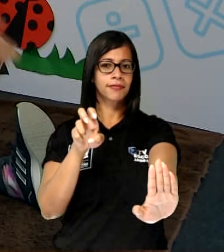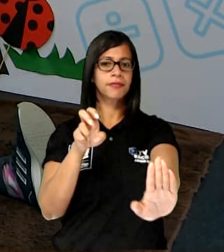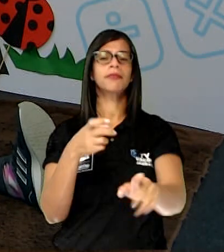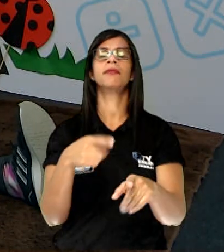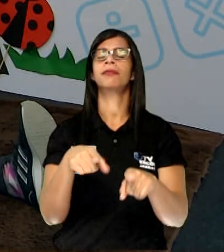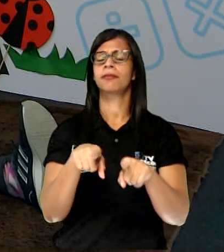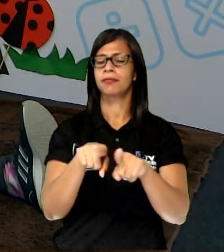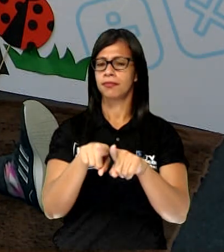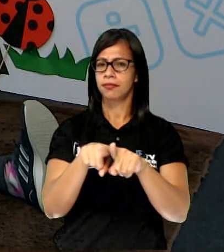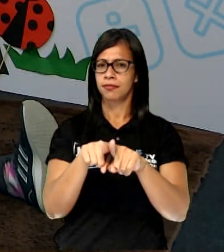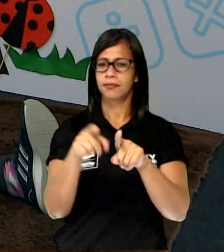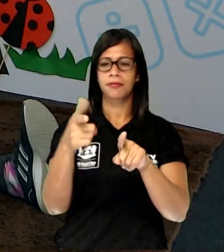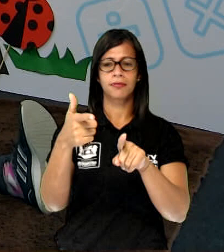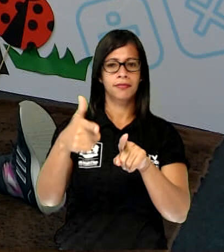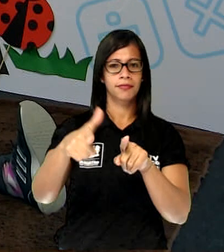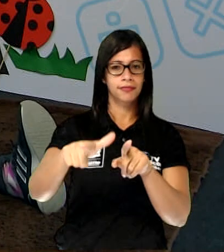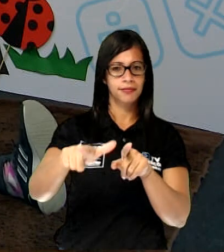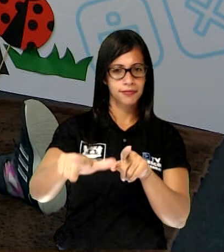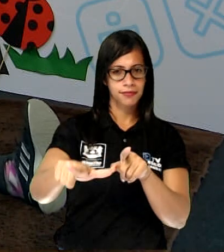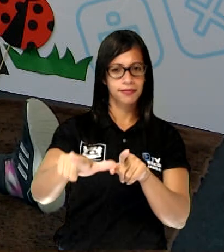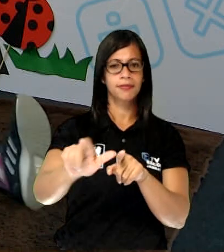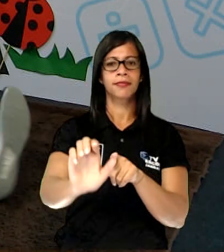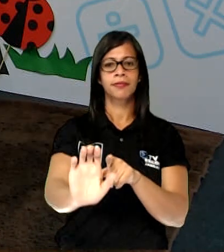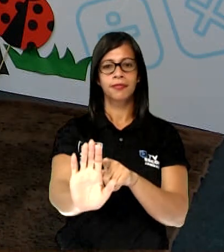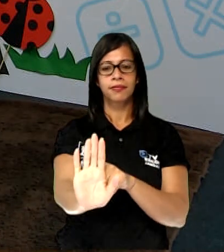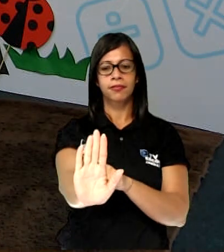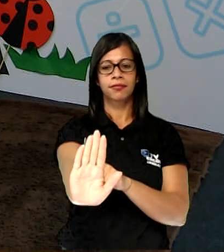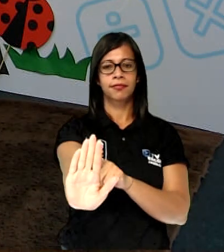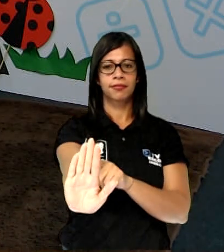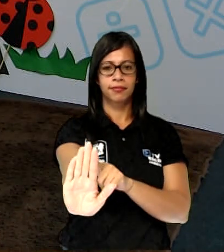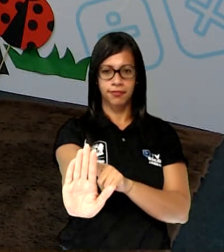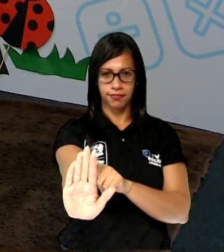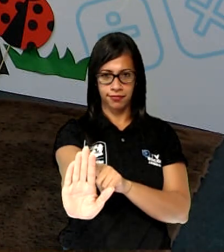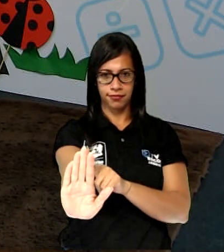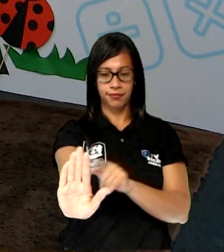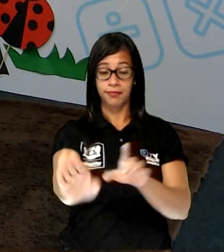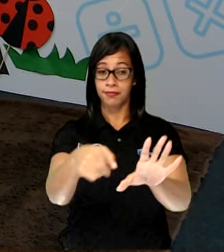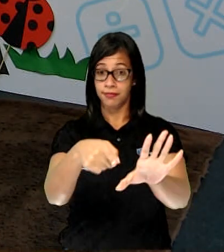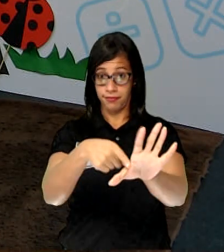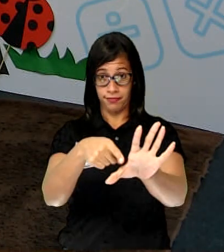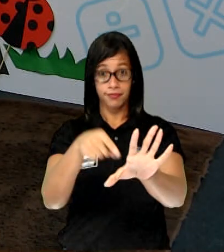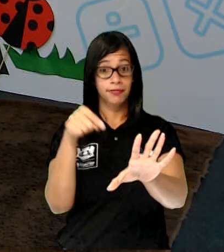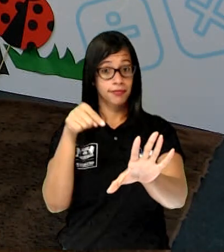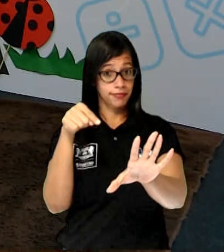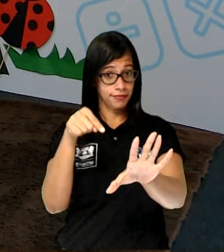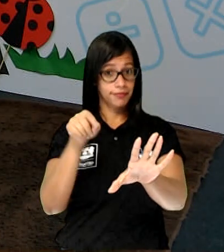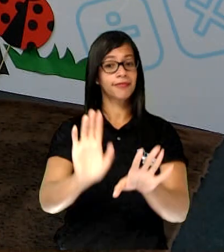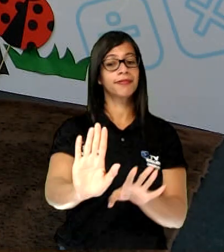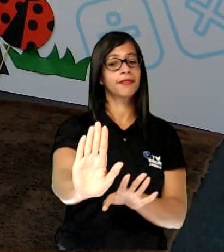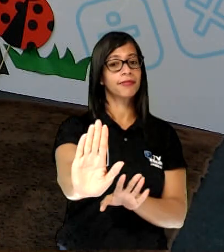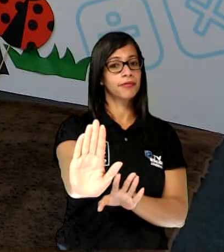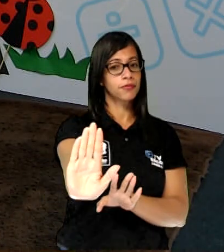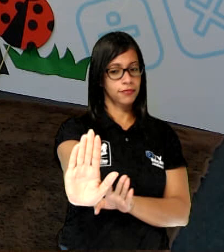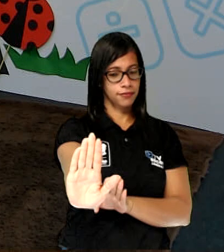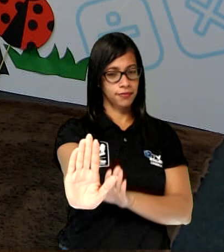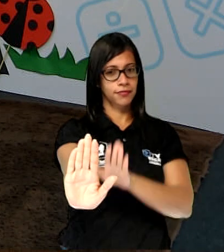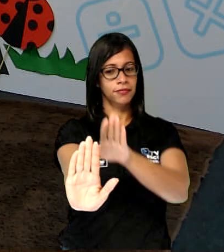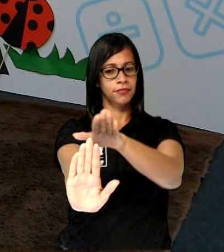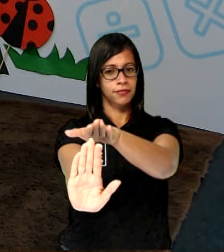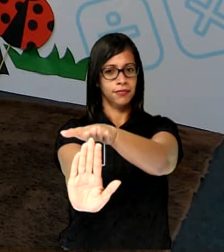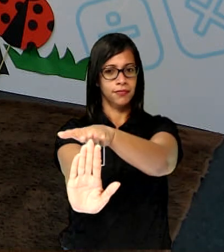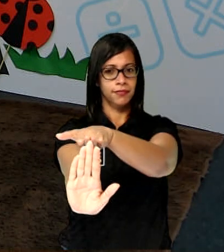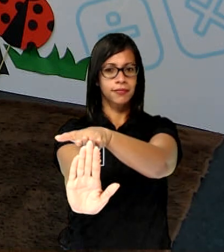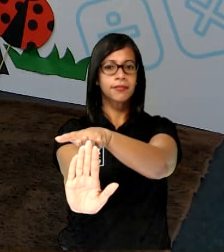mesma coisa só que com a outra perna. Estica bem muito, dobra a outra bem juntinho aqui, ó, do corpo e segura.